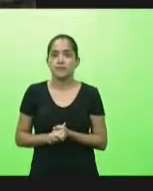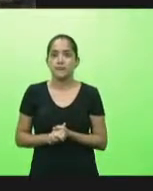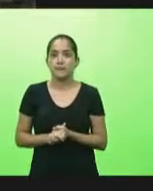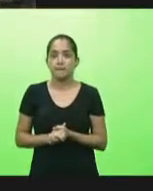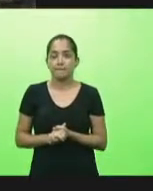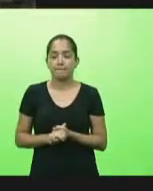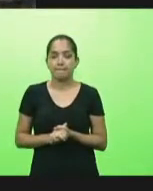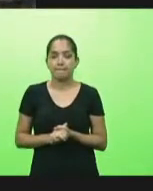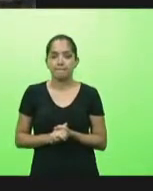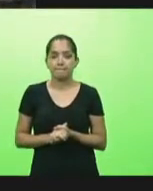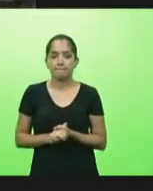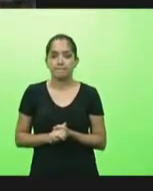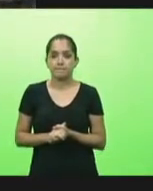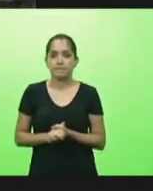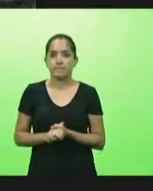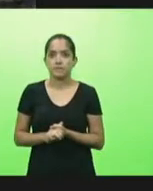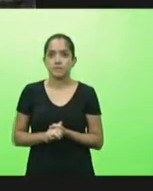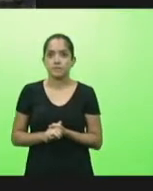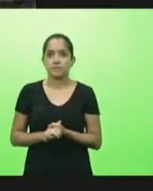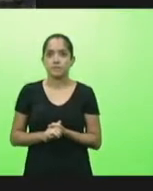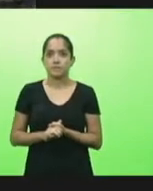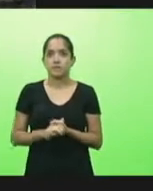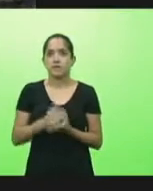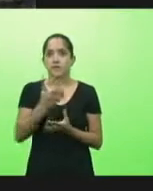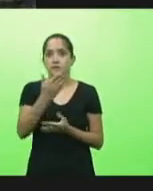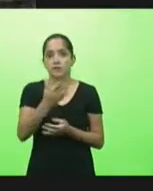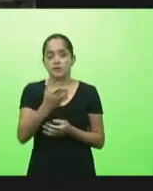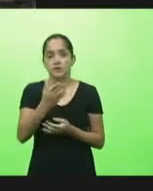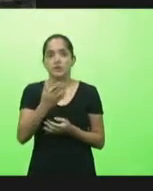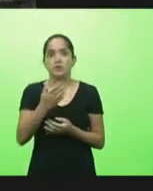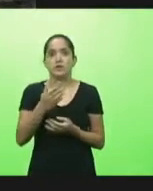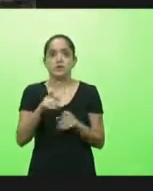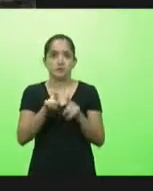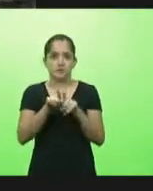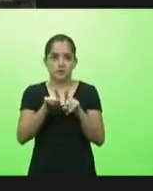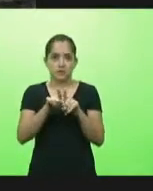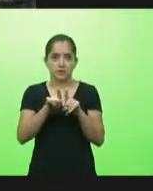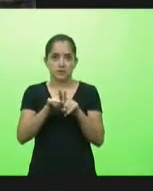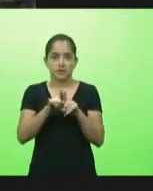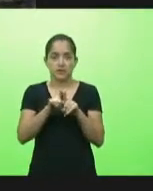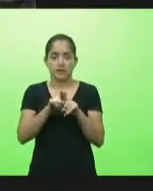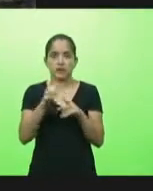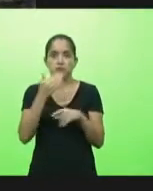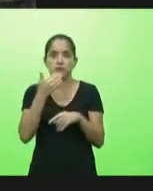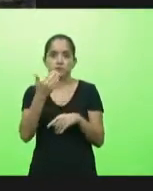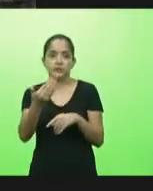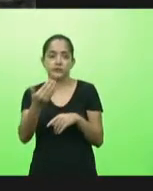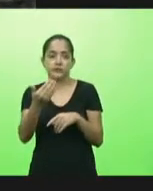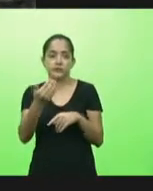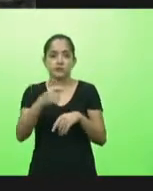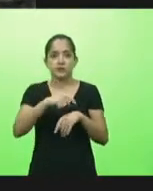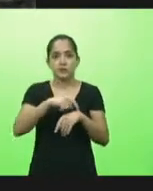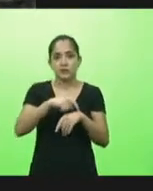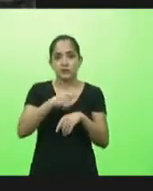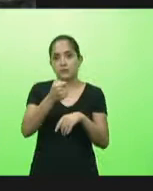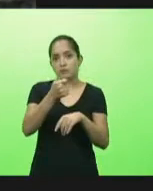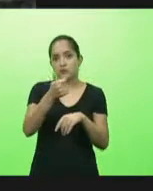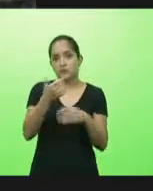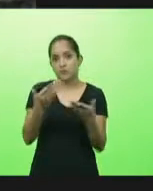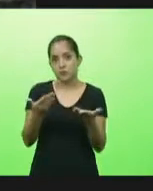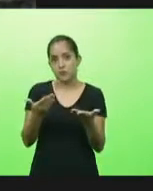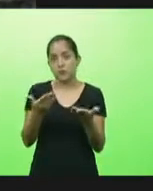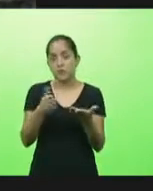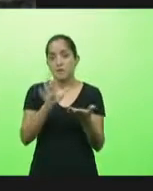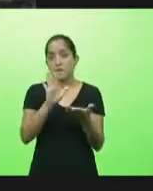deputado bispo sérgio mota eu também não quis pedir a parte por conta que vossa excelência também tinha bastante material